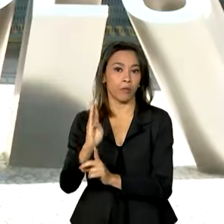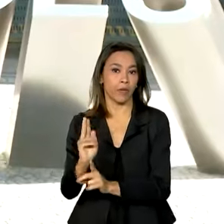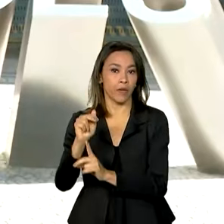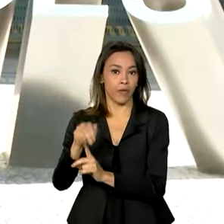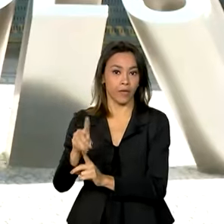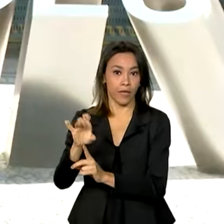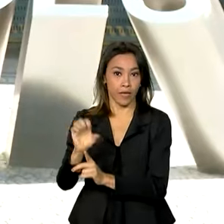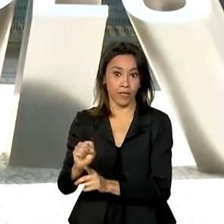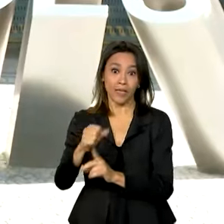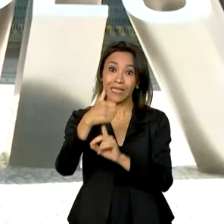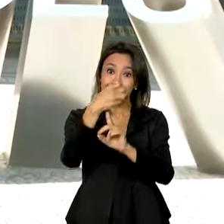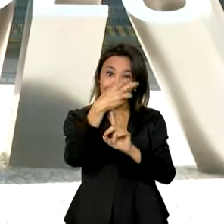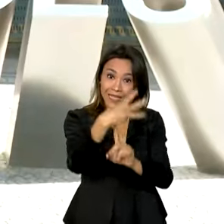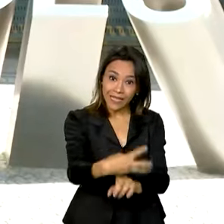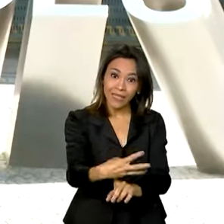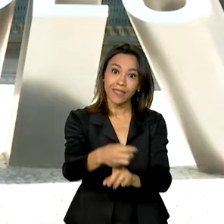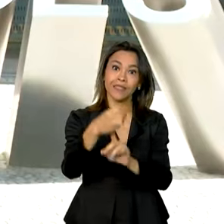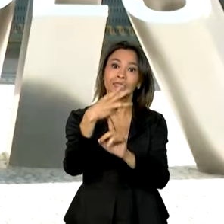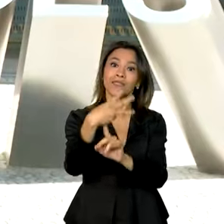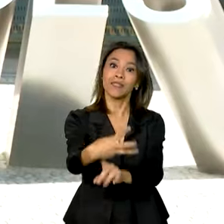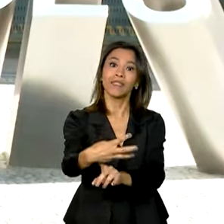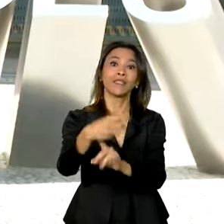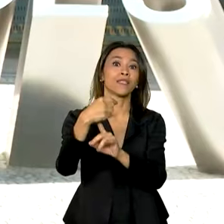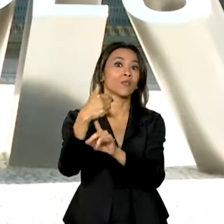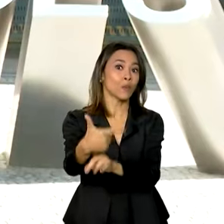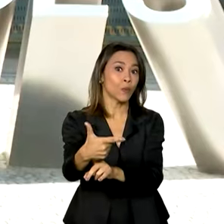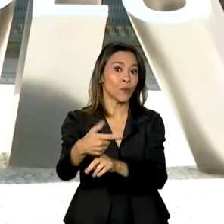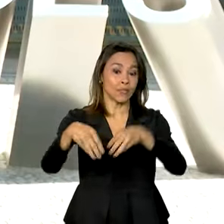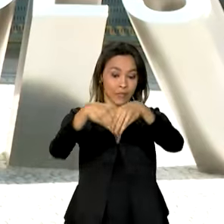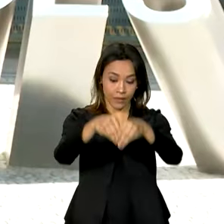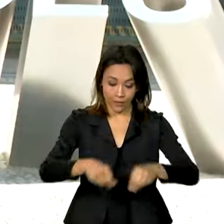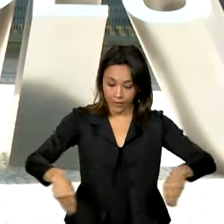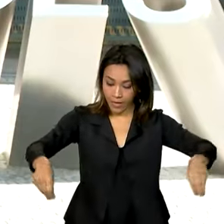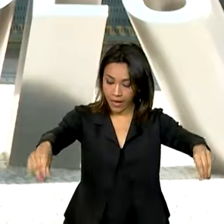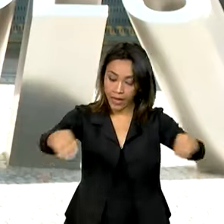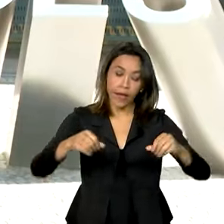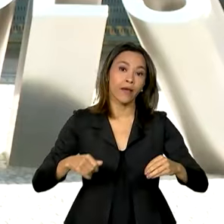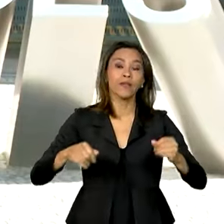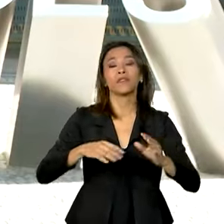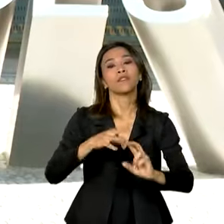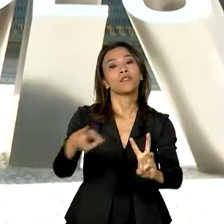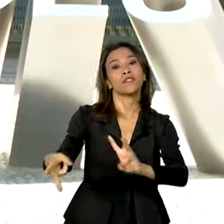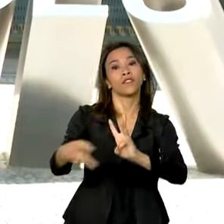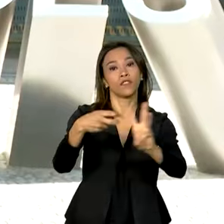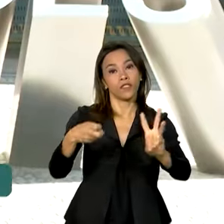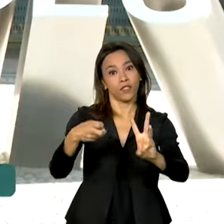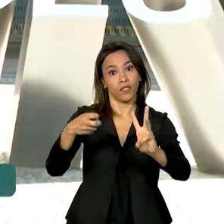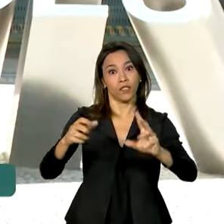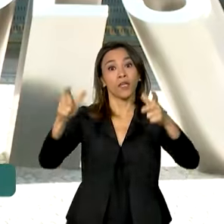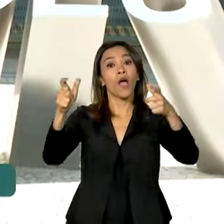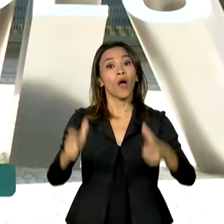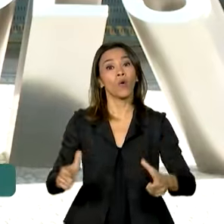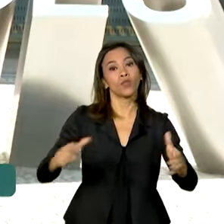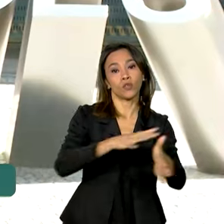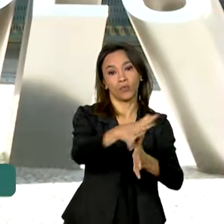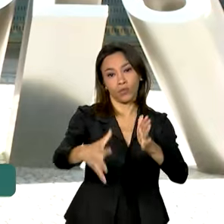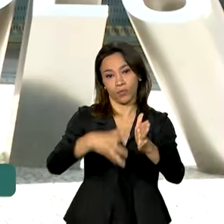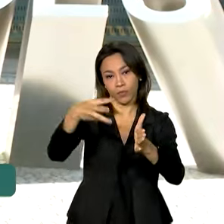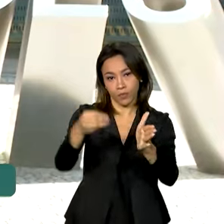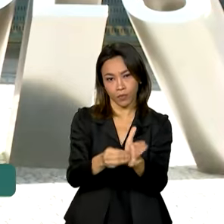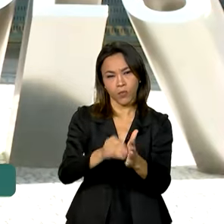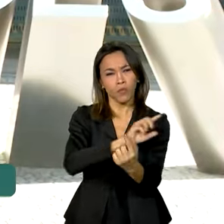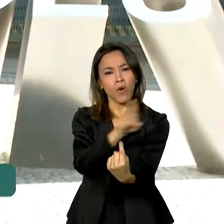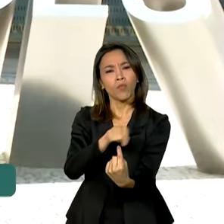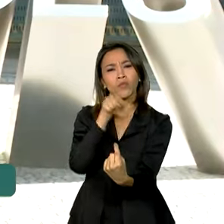332 terras indígenas em até nove estados da Amazônia Legal. O objetivo é fortalecer